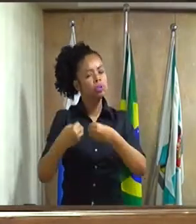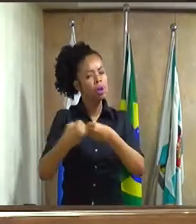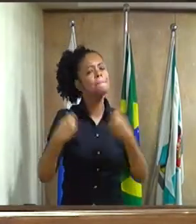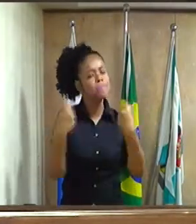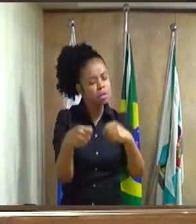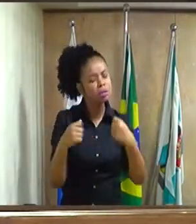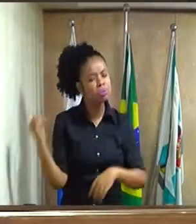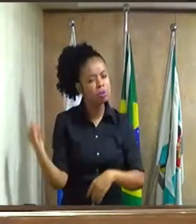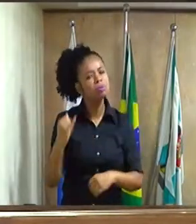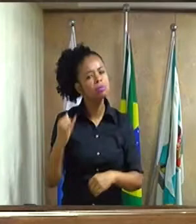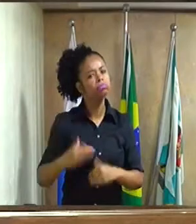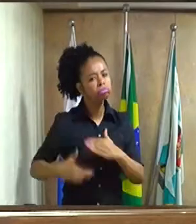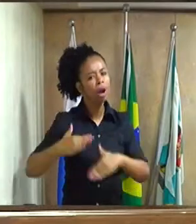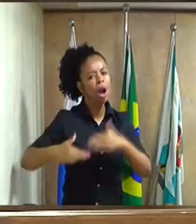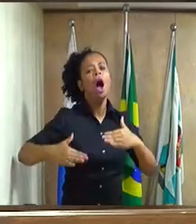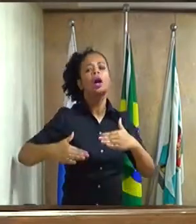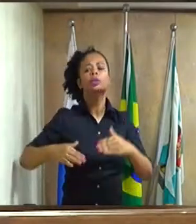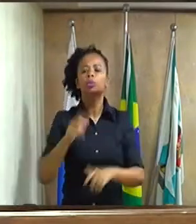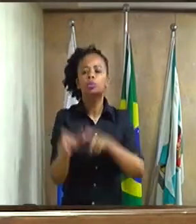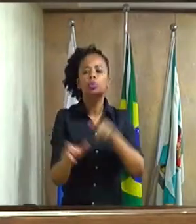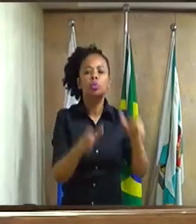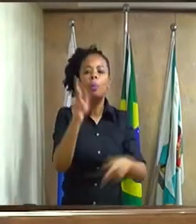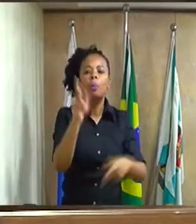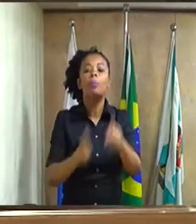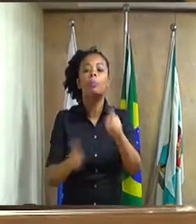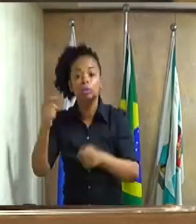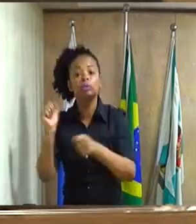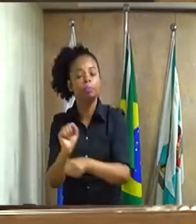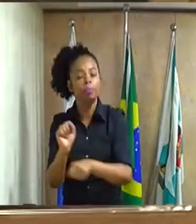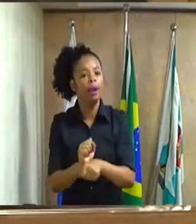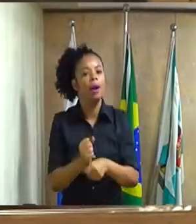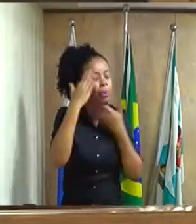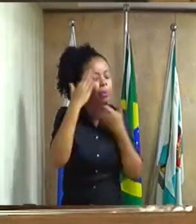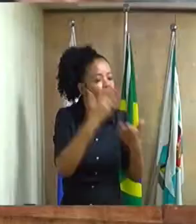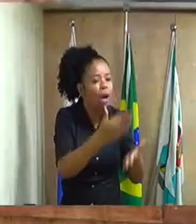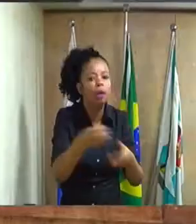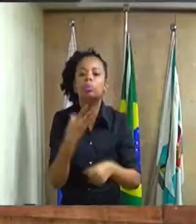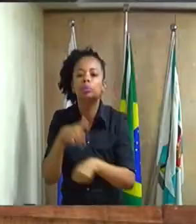é isso que o munícipe espera, assim como nós também. Muito obrigado, boa noite a todos.